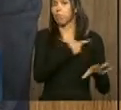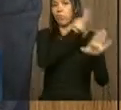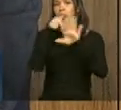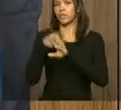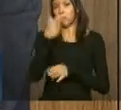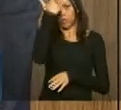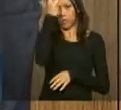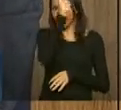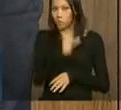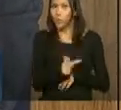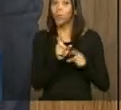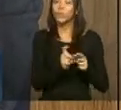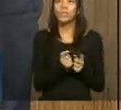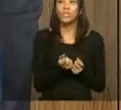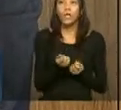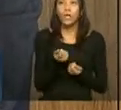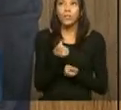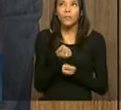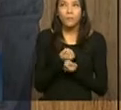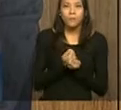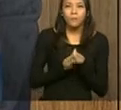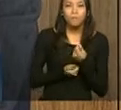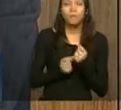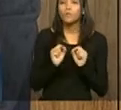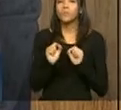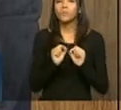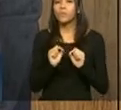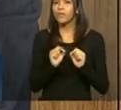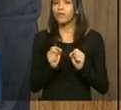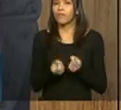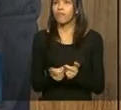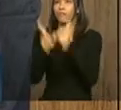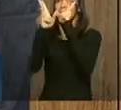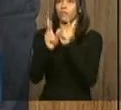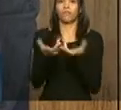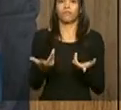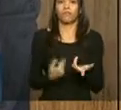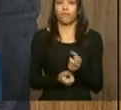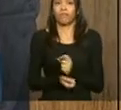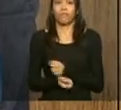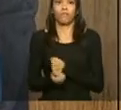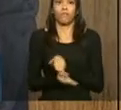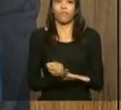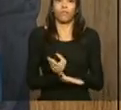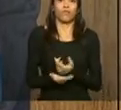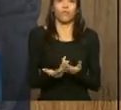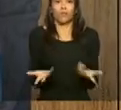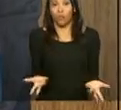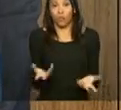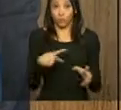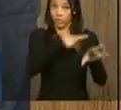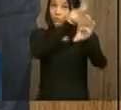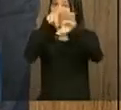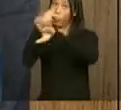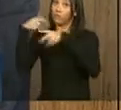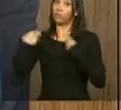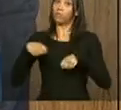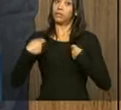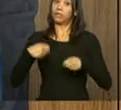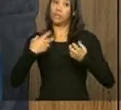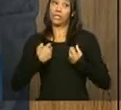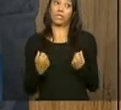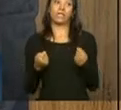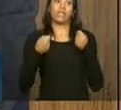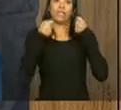está realizando a prática de dumping. Ou a prática de dumping é considerada um comércio desleal, portanto, os países têm direito a se defender dessa